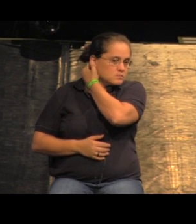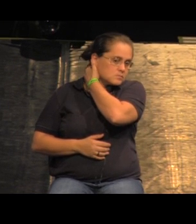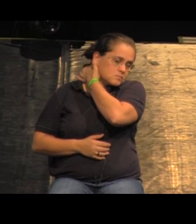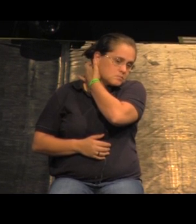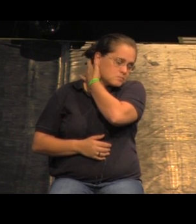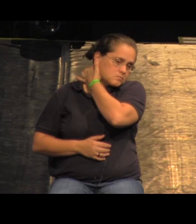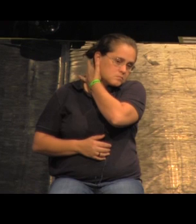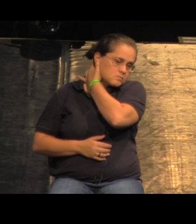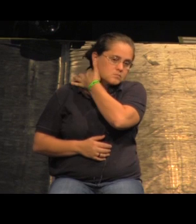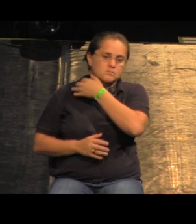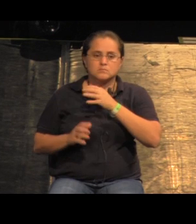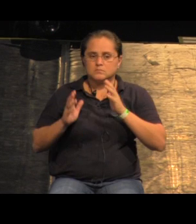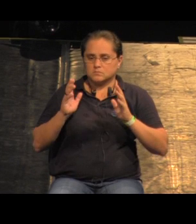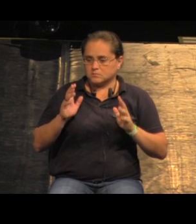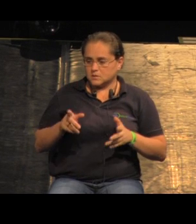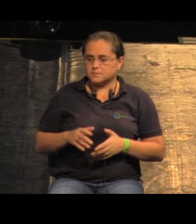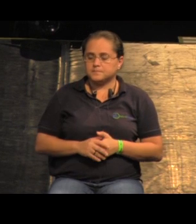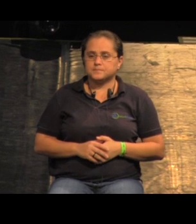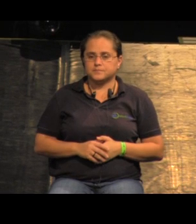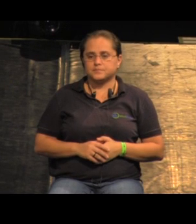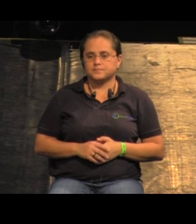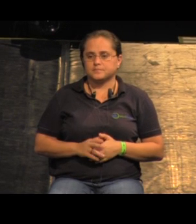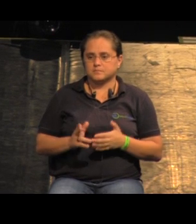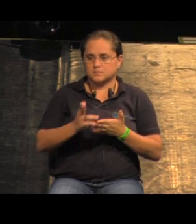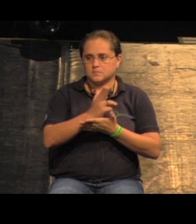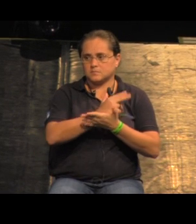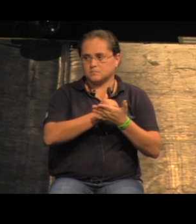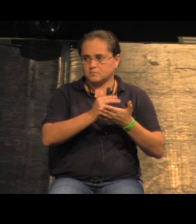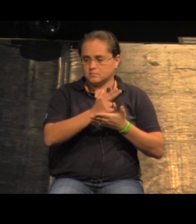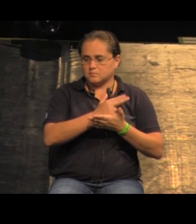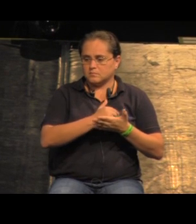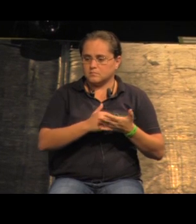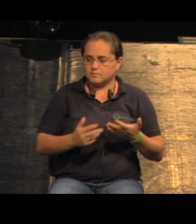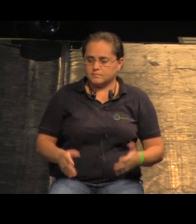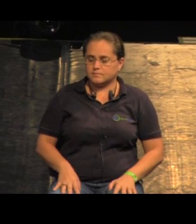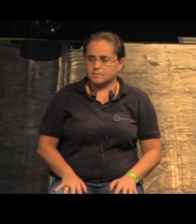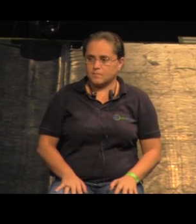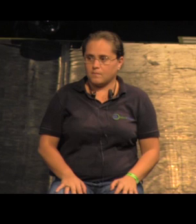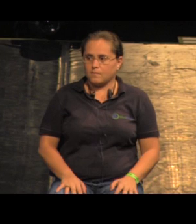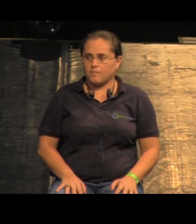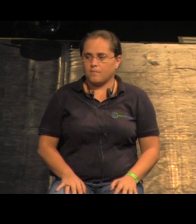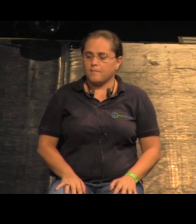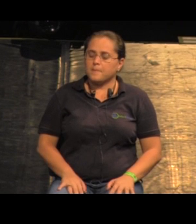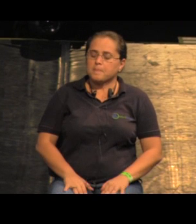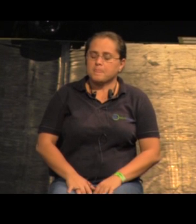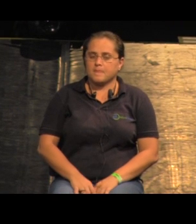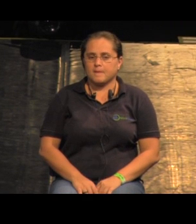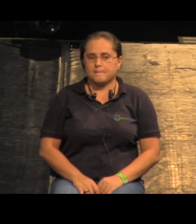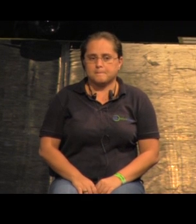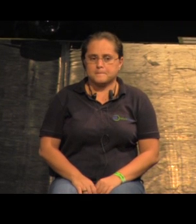está... Eu devia ter falado aquelas coisas que eu falei nessa imagem, onde está explicado aqui o que a gente tem.